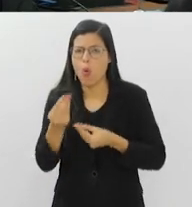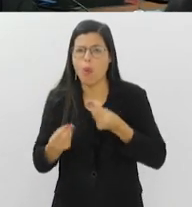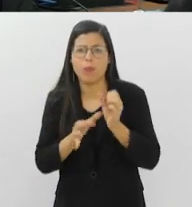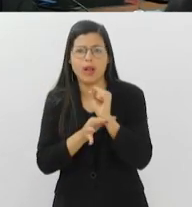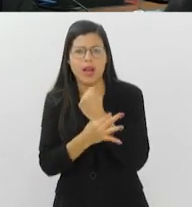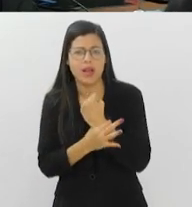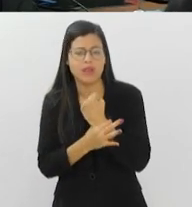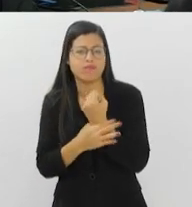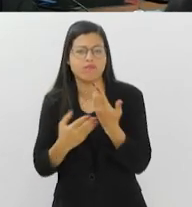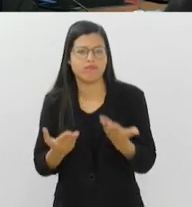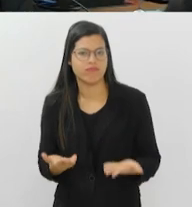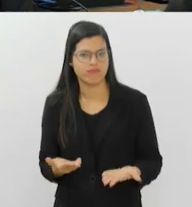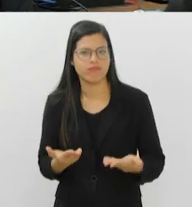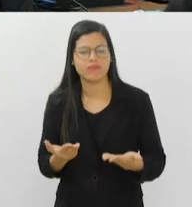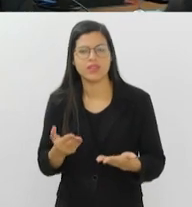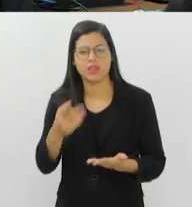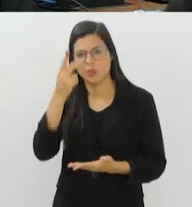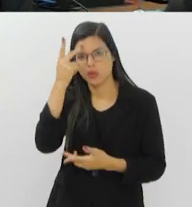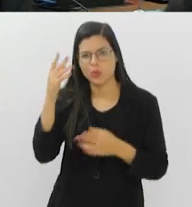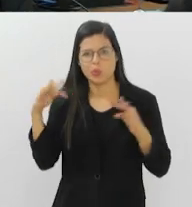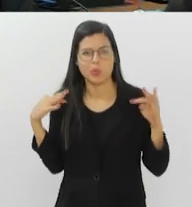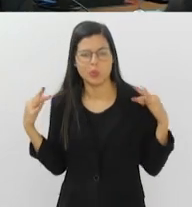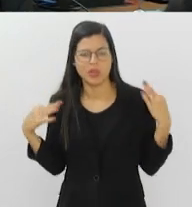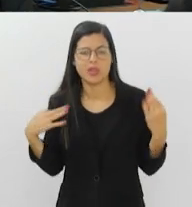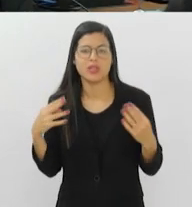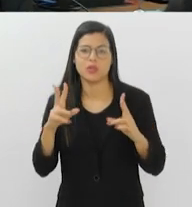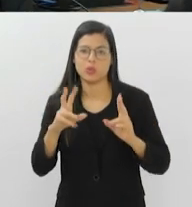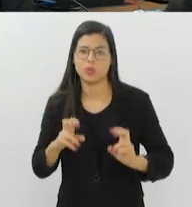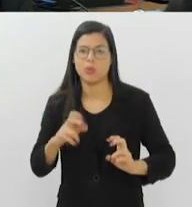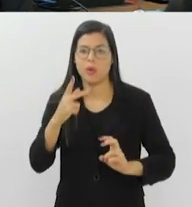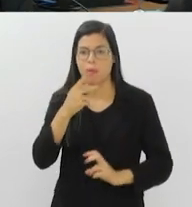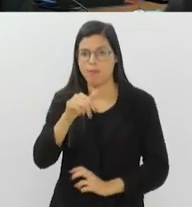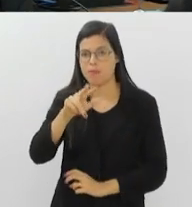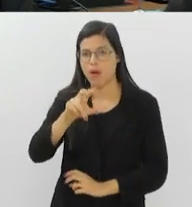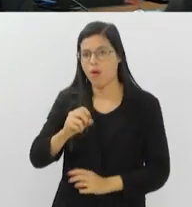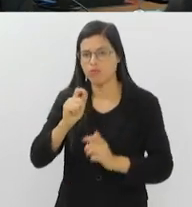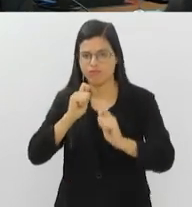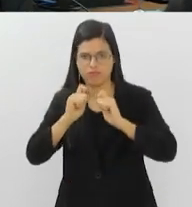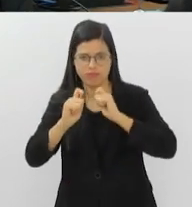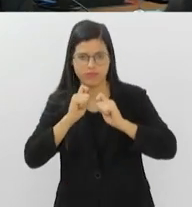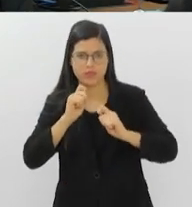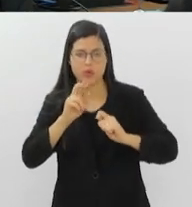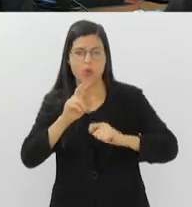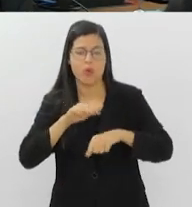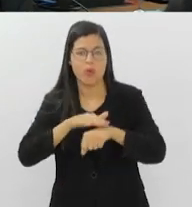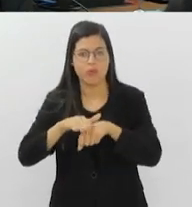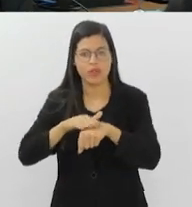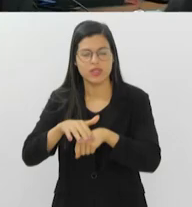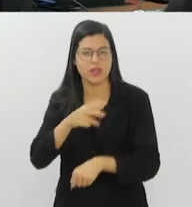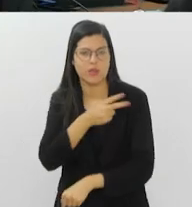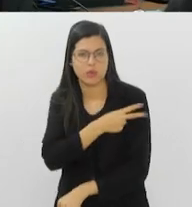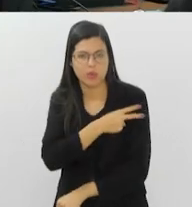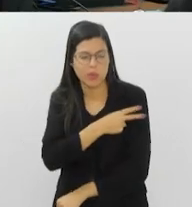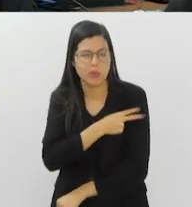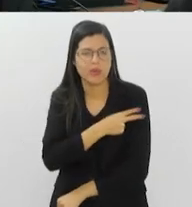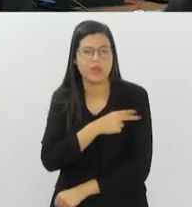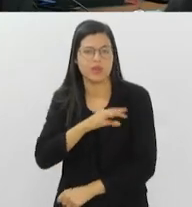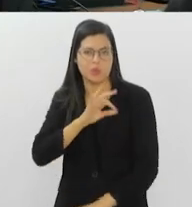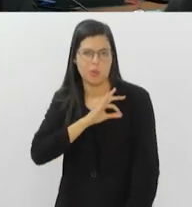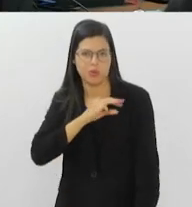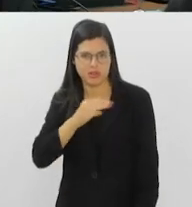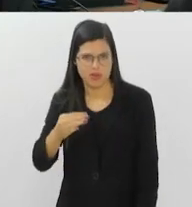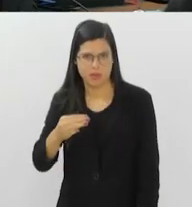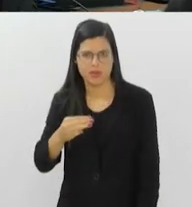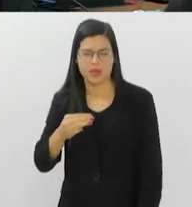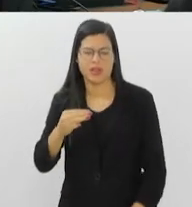visitantes? É sobre isso que o repórter Paulo Vitor Viviani vai conversar com o comandante do Batalhão de Policiamento em Áreas Turísticas. Bom dia, PV!